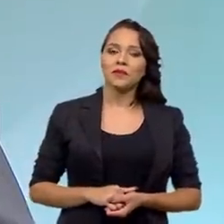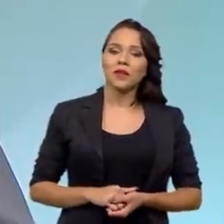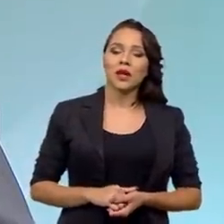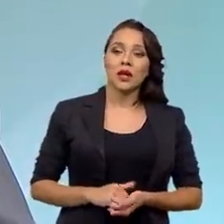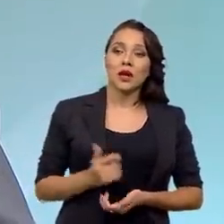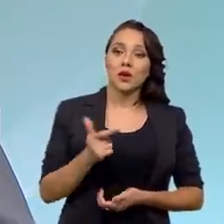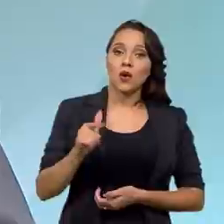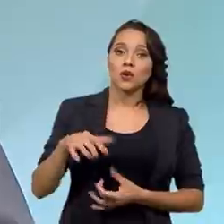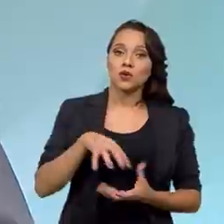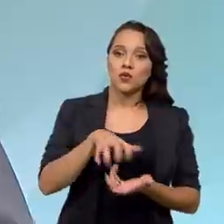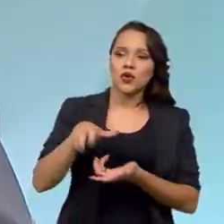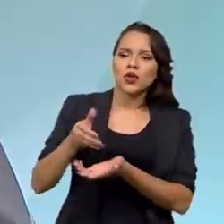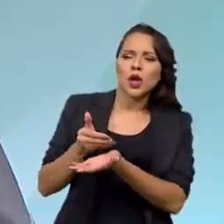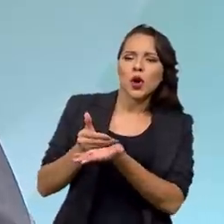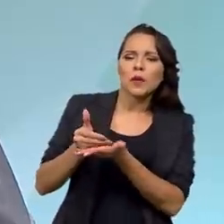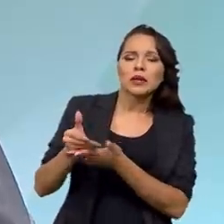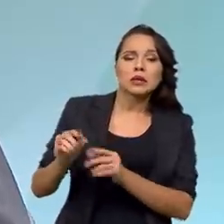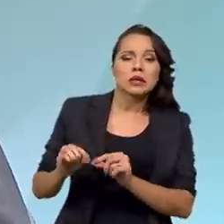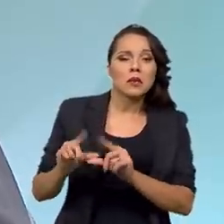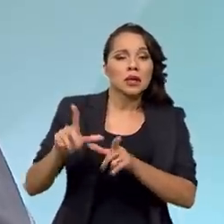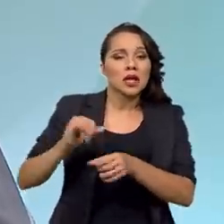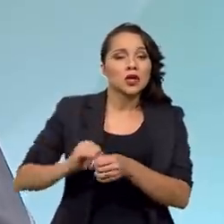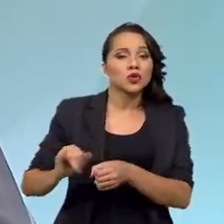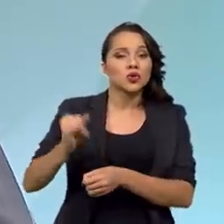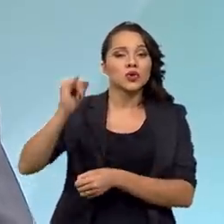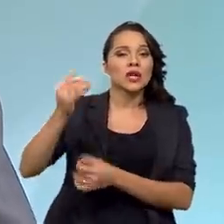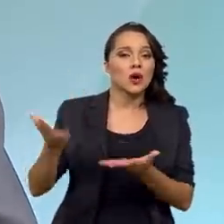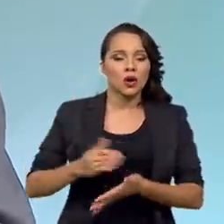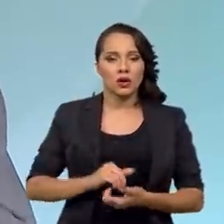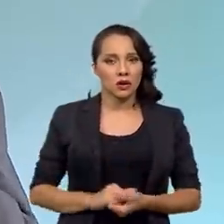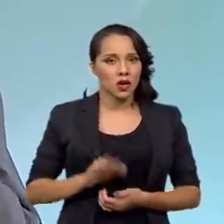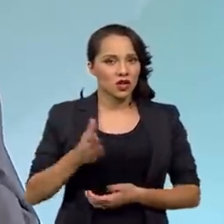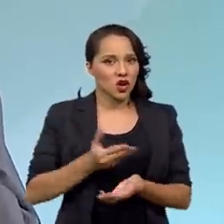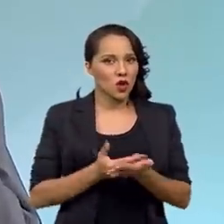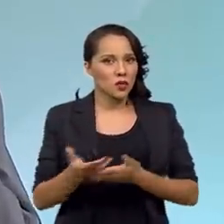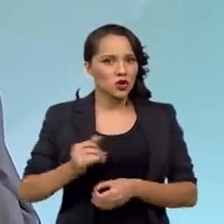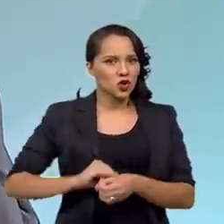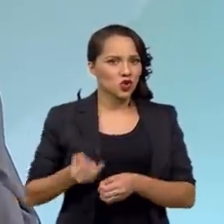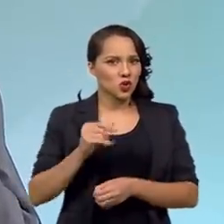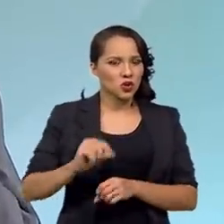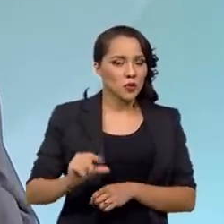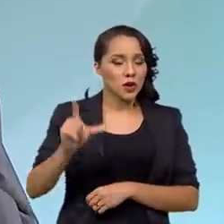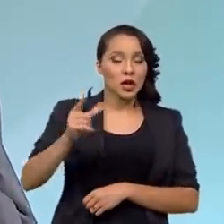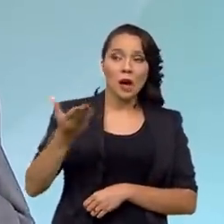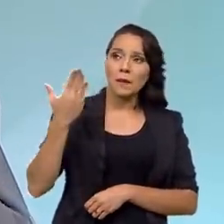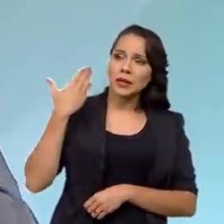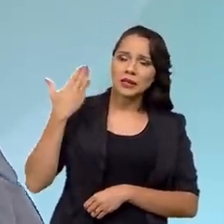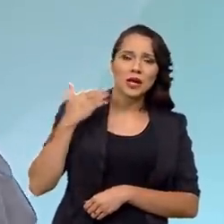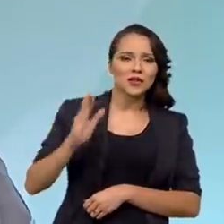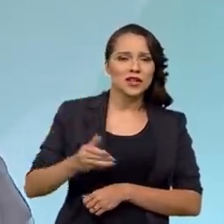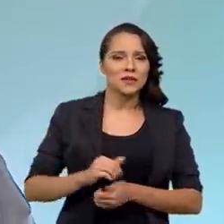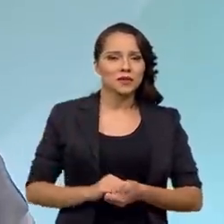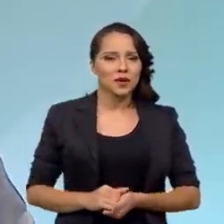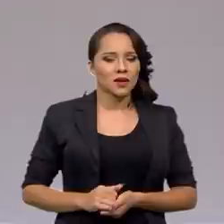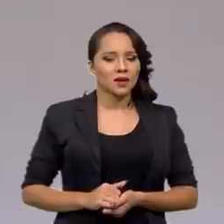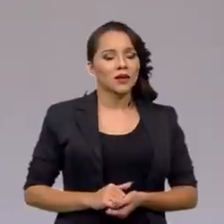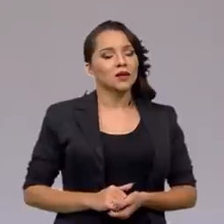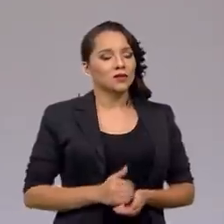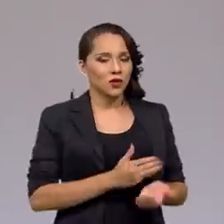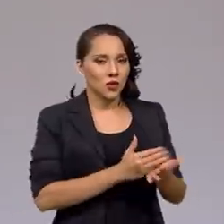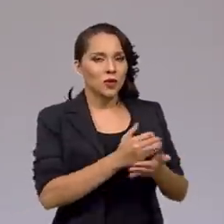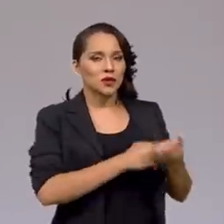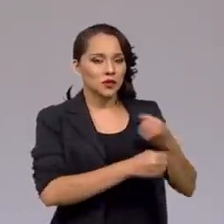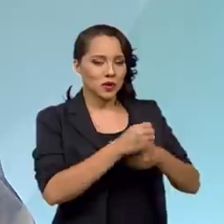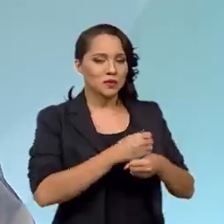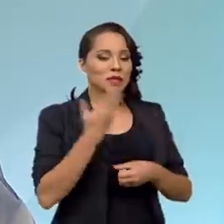resto do mundo está começando a aumentar juros agora. Nós já começamos a aumentar juros há um tempo. O resto do No começo do passado.